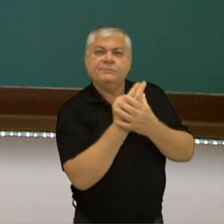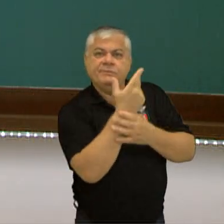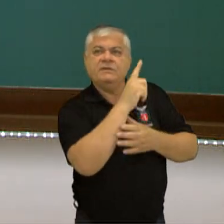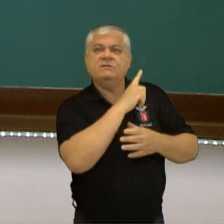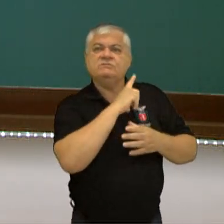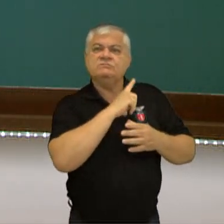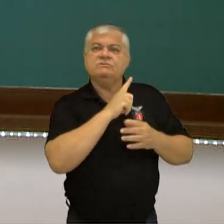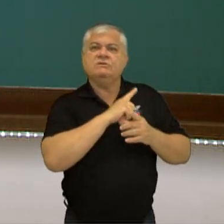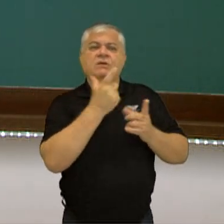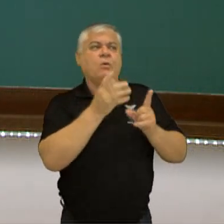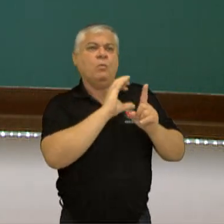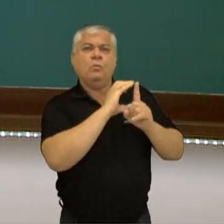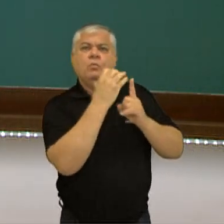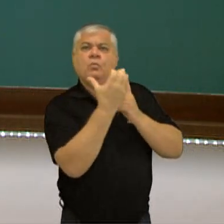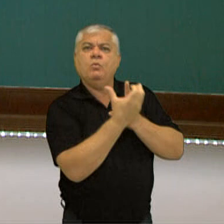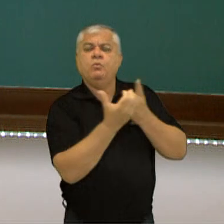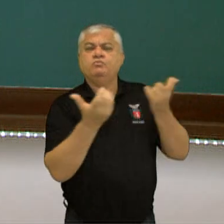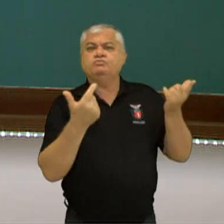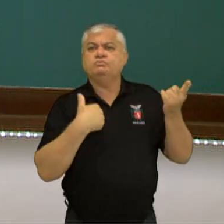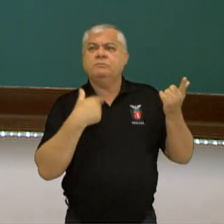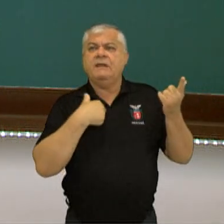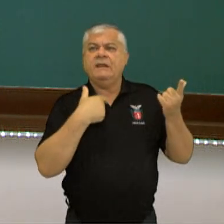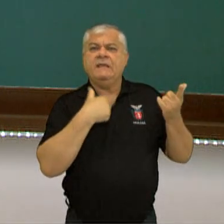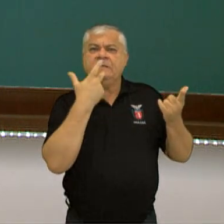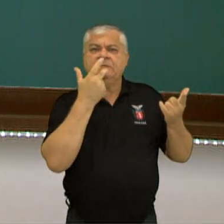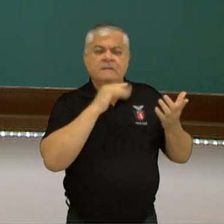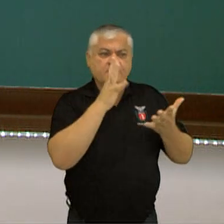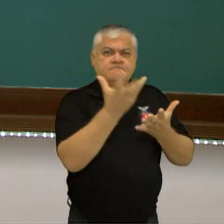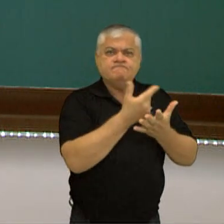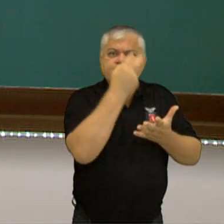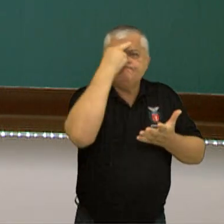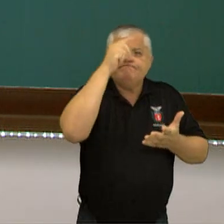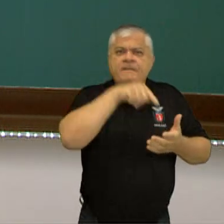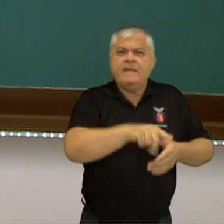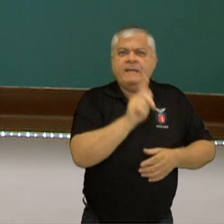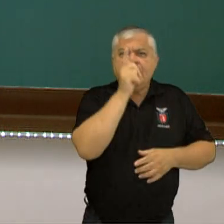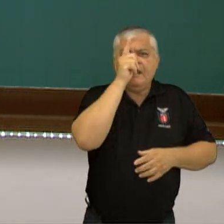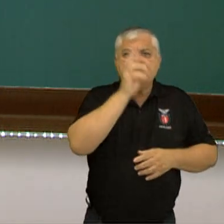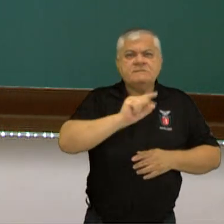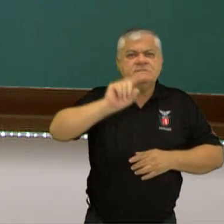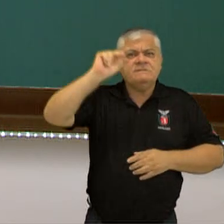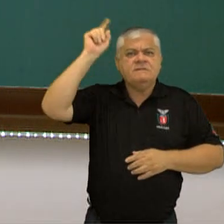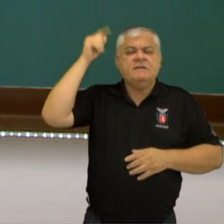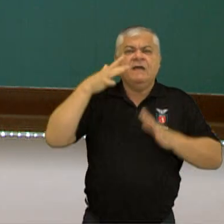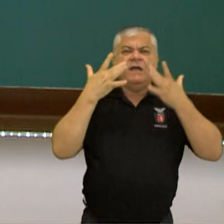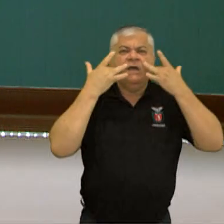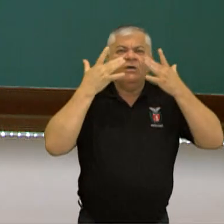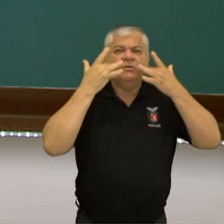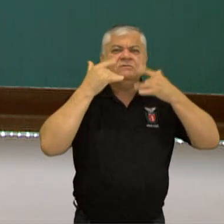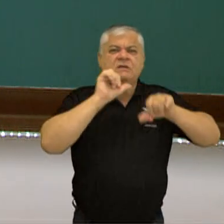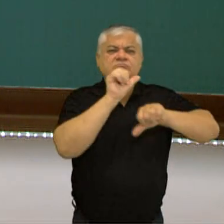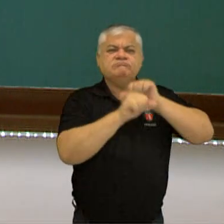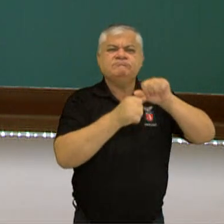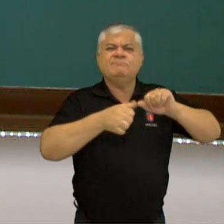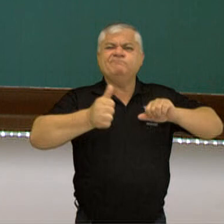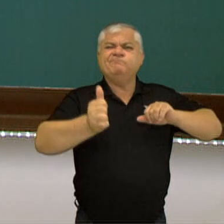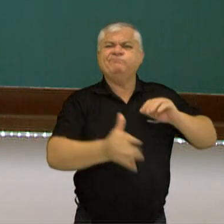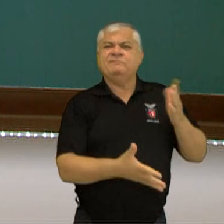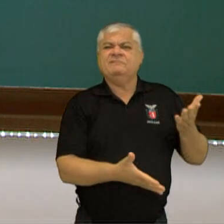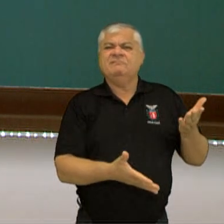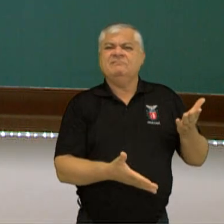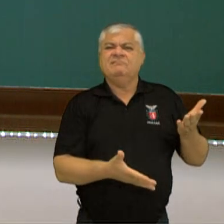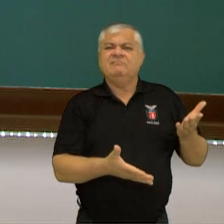culto e essa idealização e esse resgate à Grécia Antiga, o teatro ainda vai ficar marginalizado, tá? Ele vai